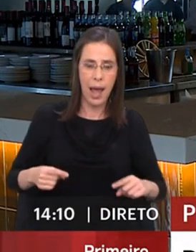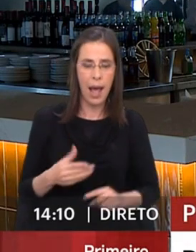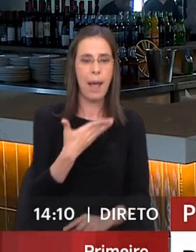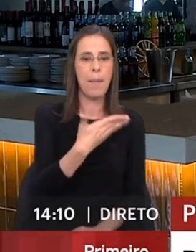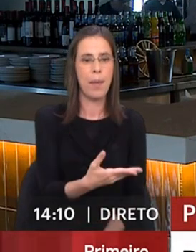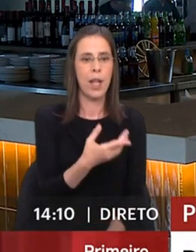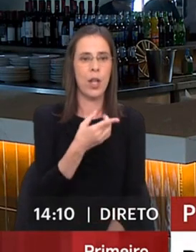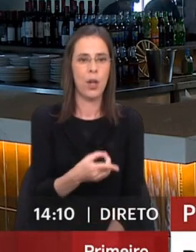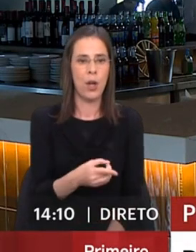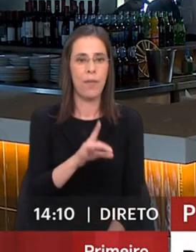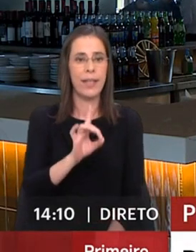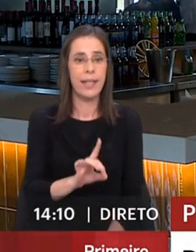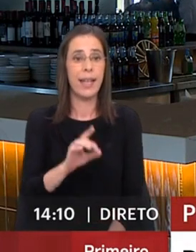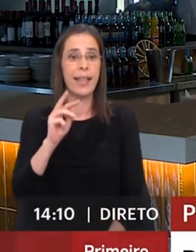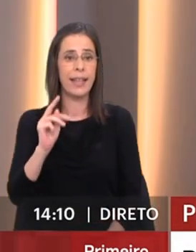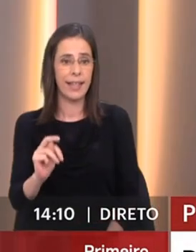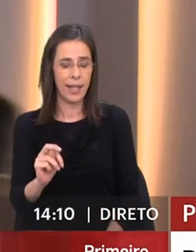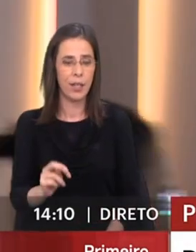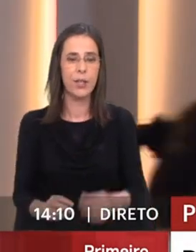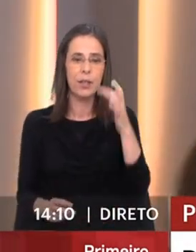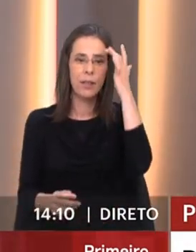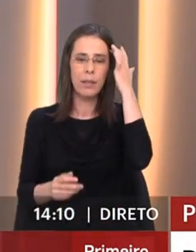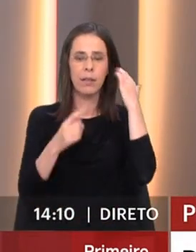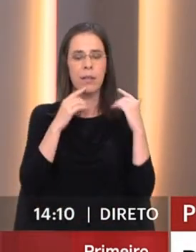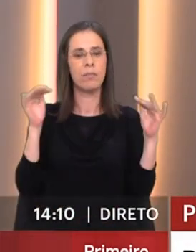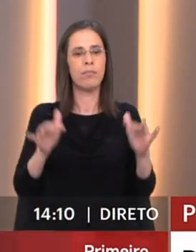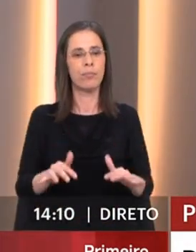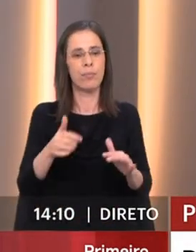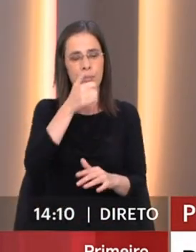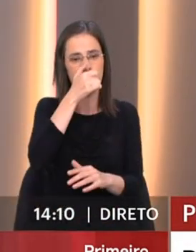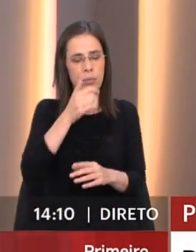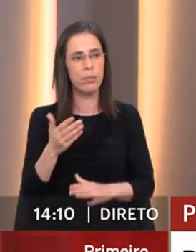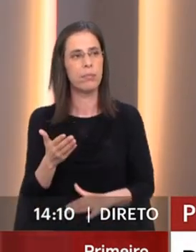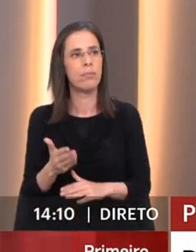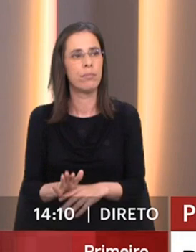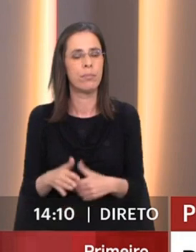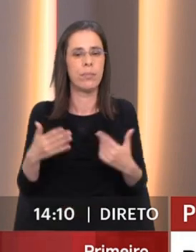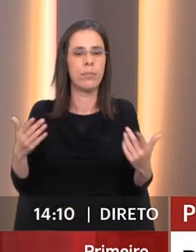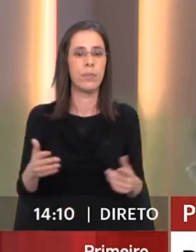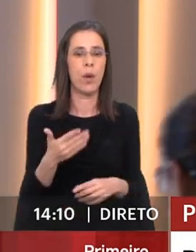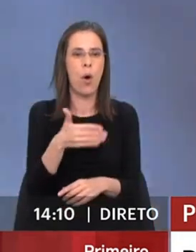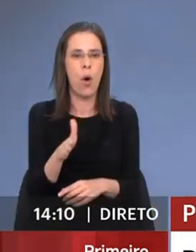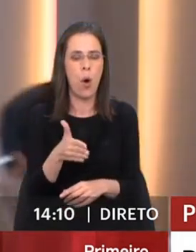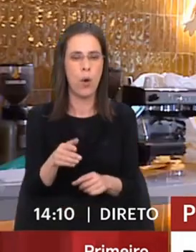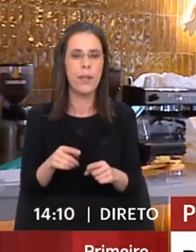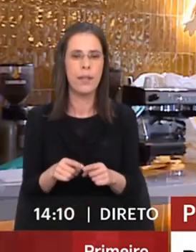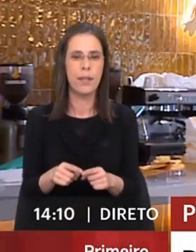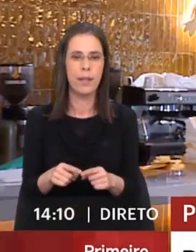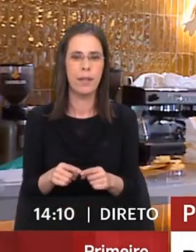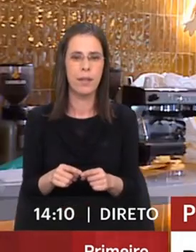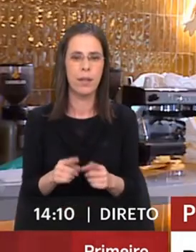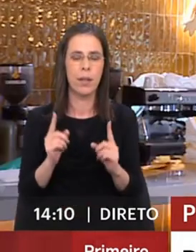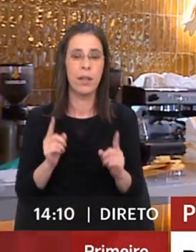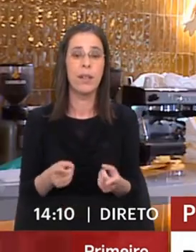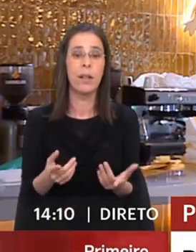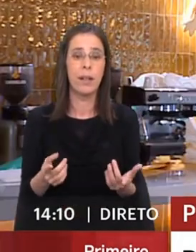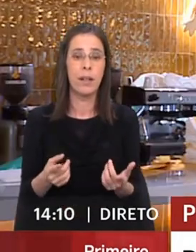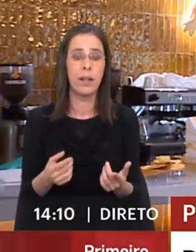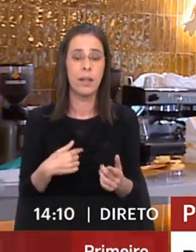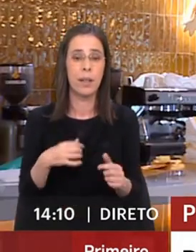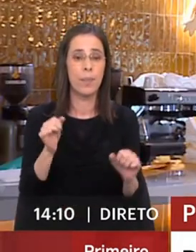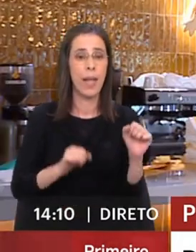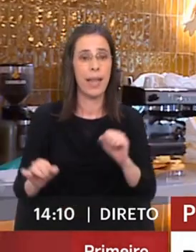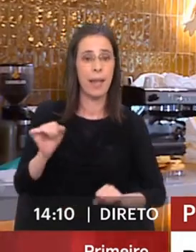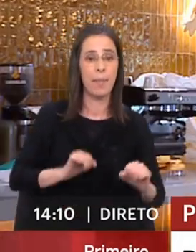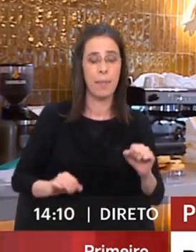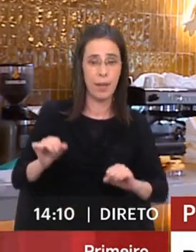1963. A casa cheia acontece, por exemplo, quando são 11 horas praticamente, às vezes andamos a limpar, a